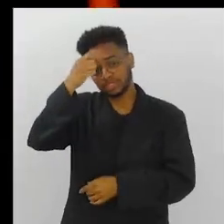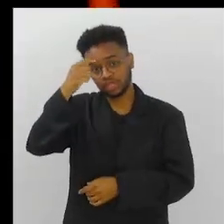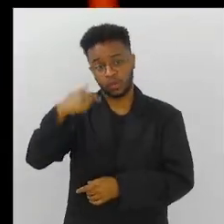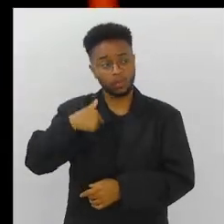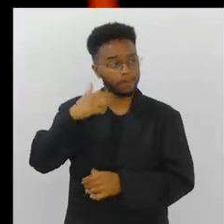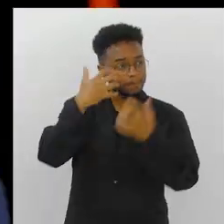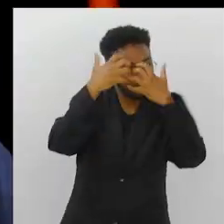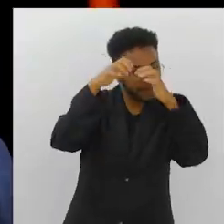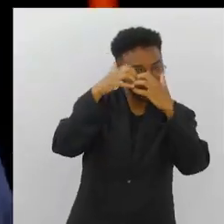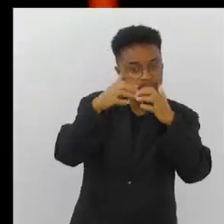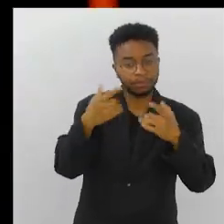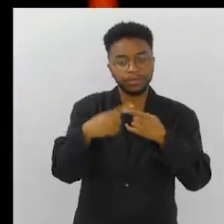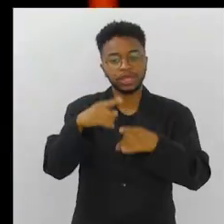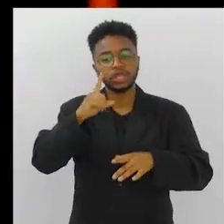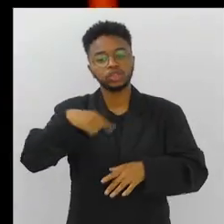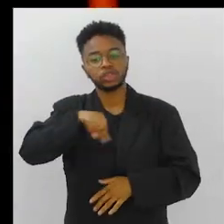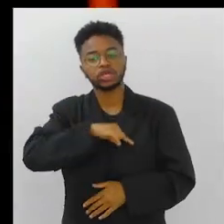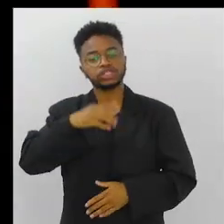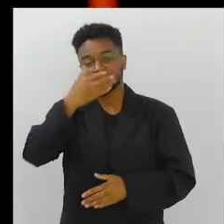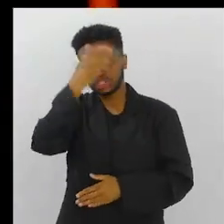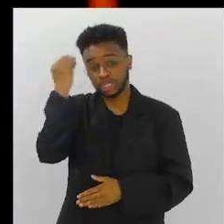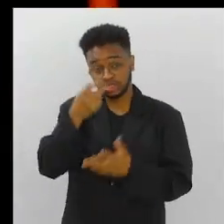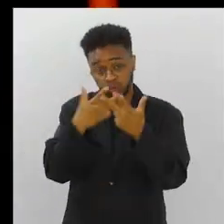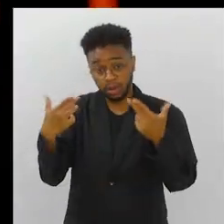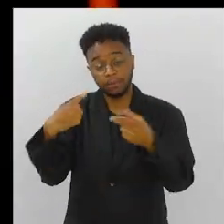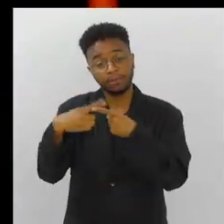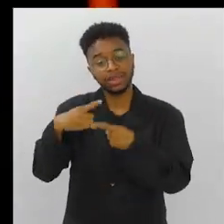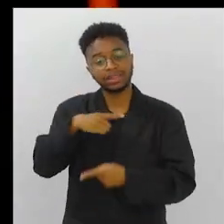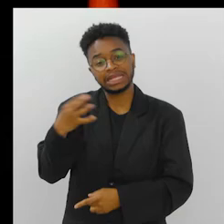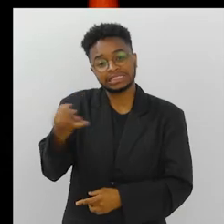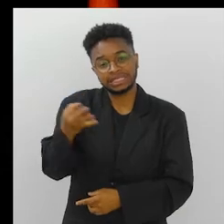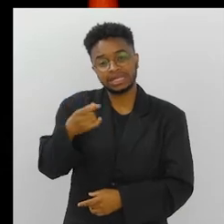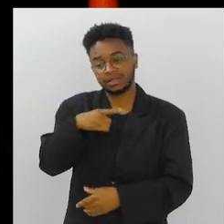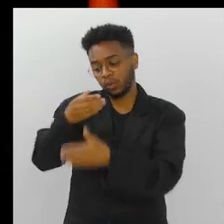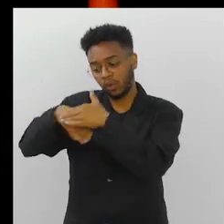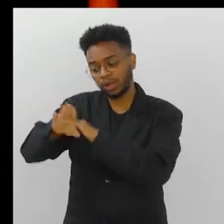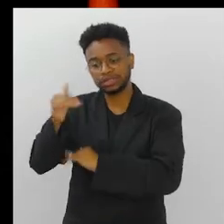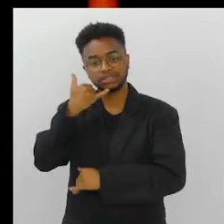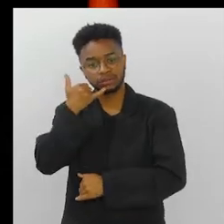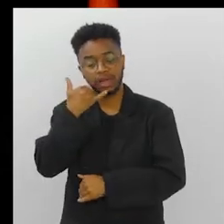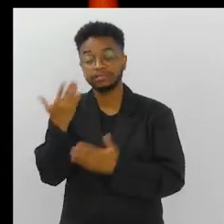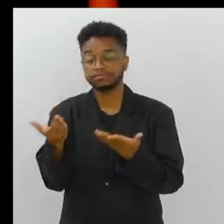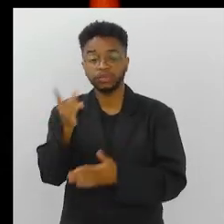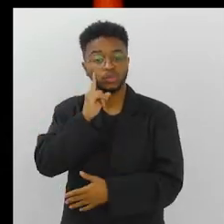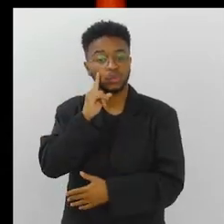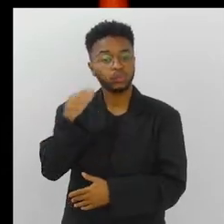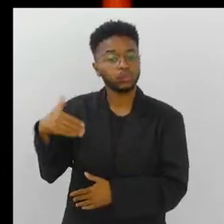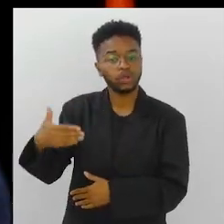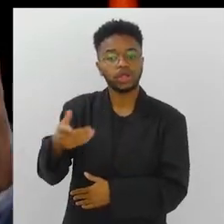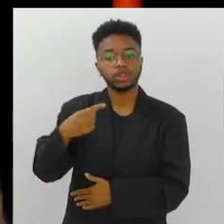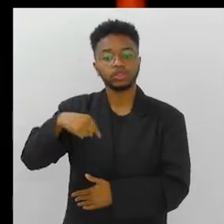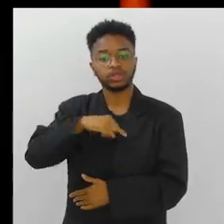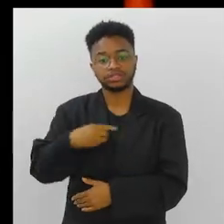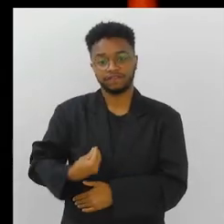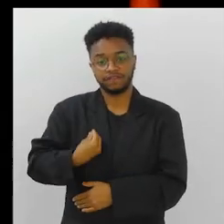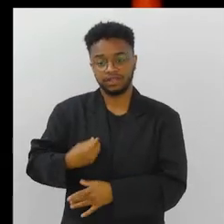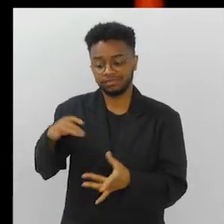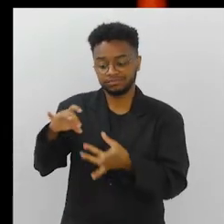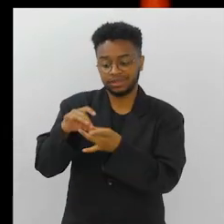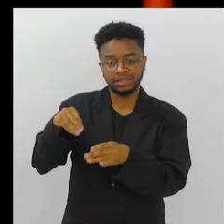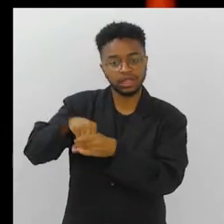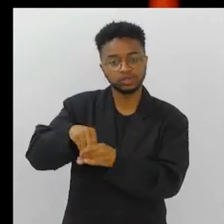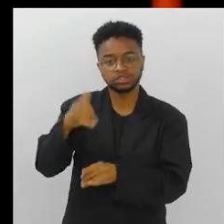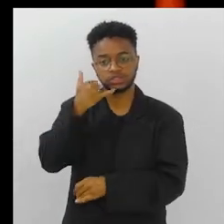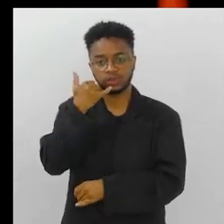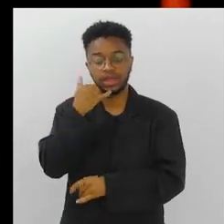extensão do que você pensa. Hoje, a gente esquece muitas coisas porque a gente tem a certeza que aquilo está no celular. E cada dia mais nós levamos as nossas vidas